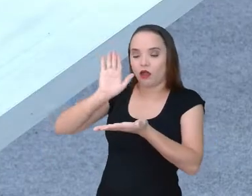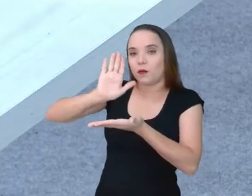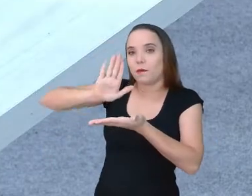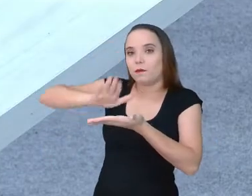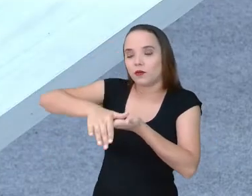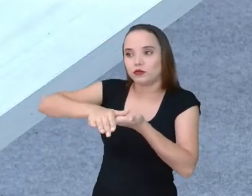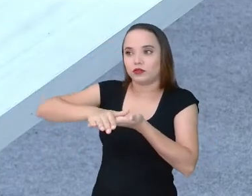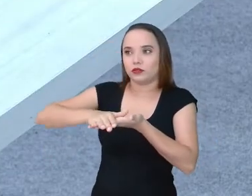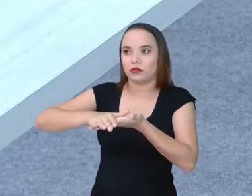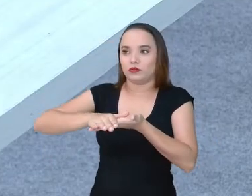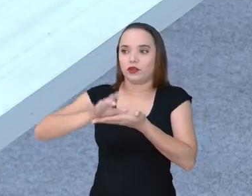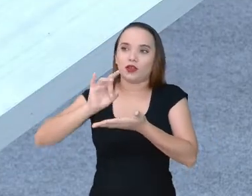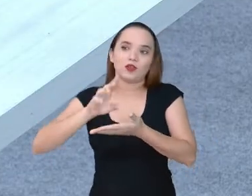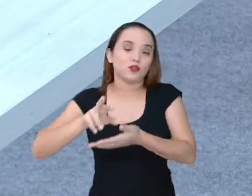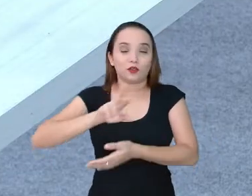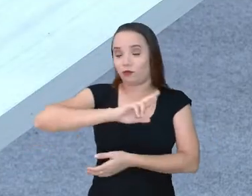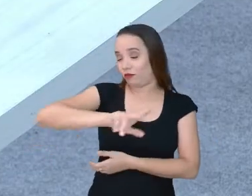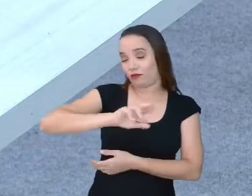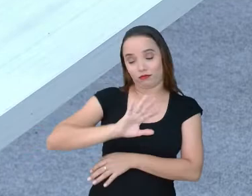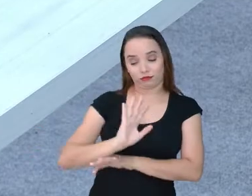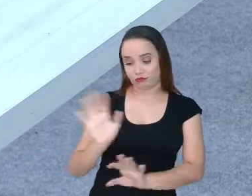Não, é só pra não ficar diferente.